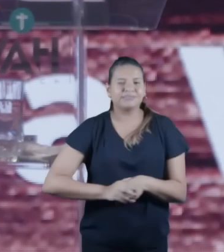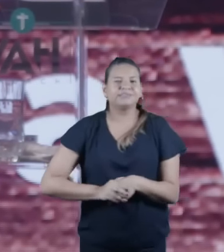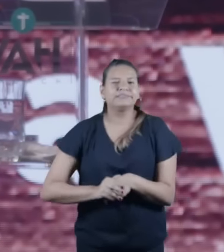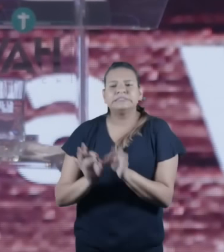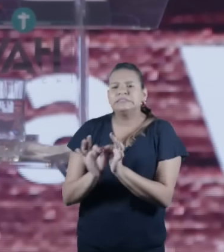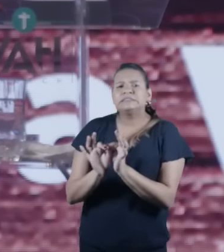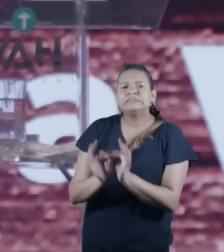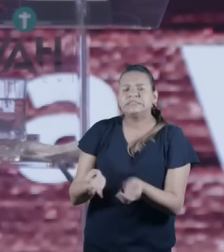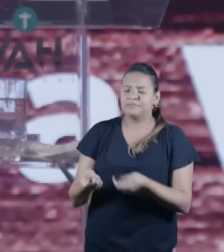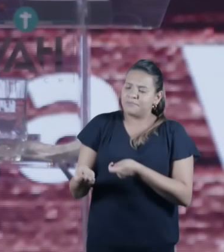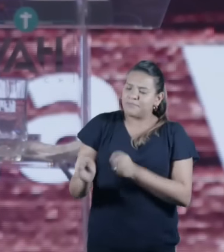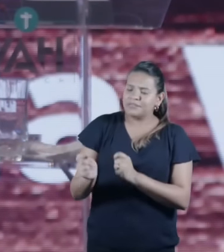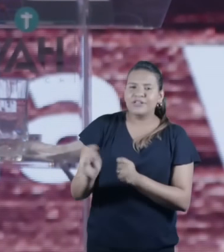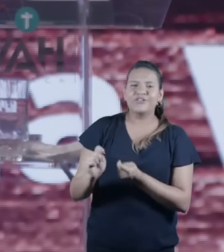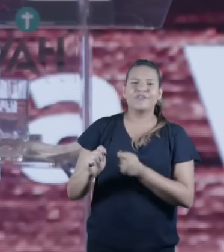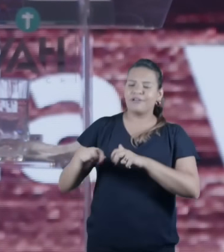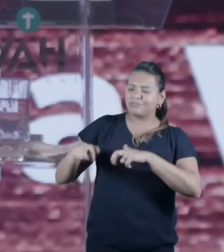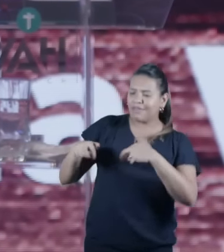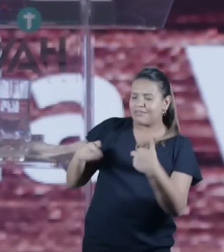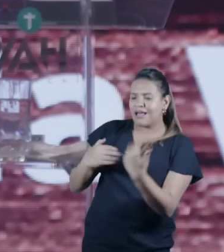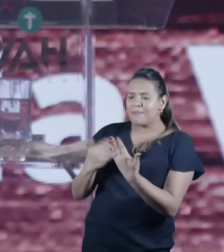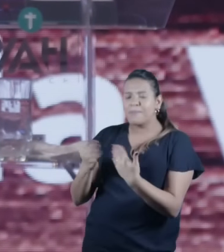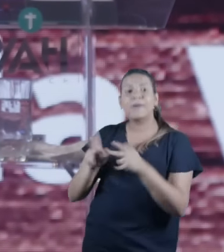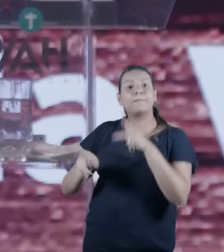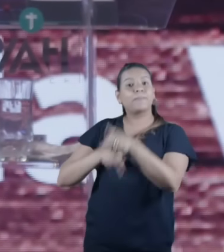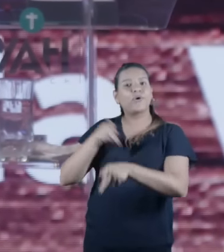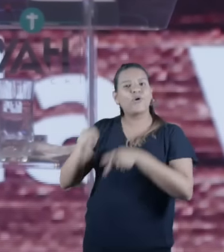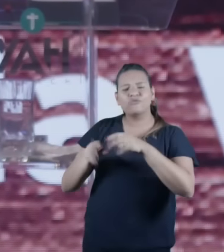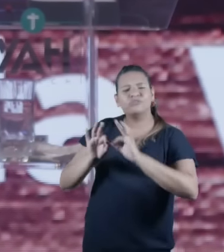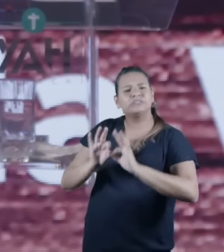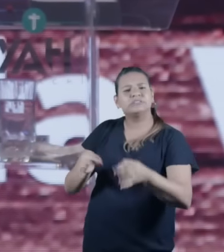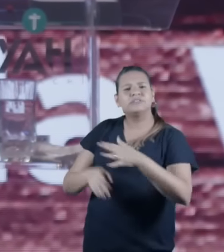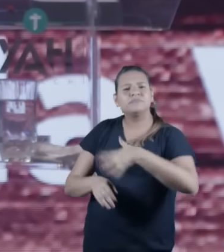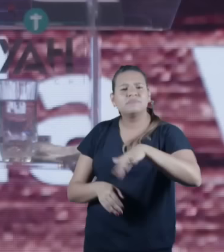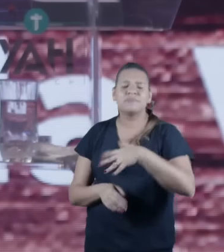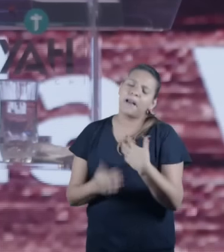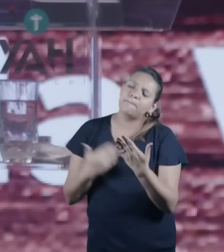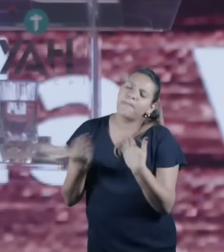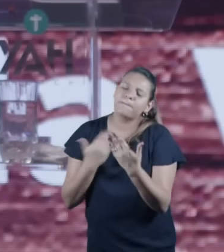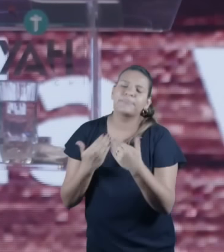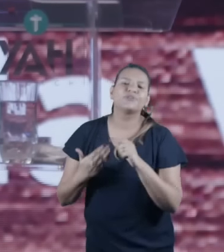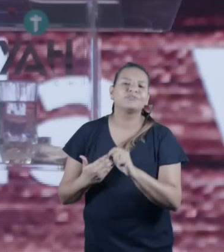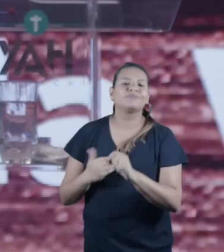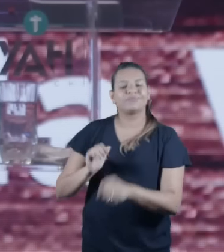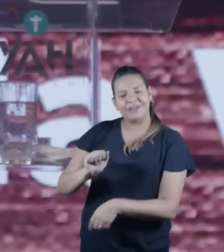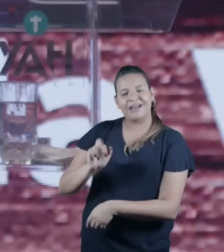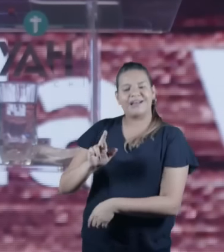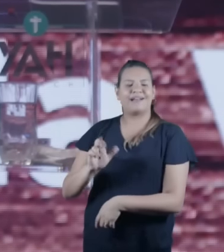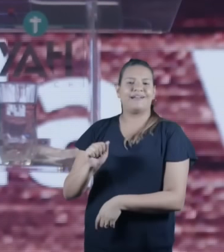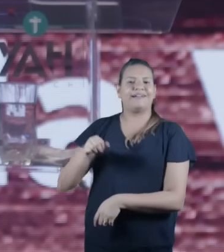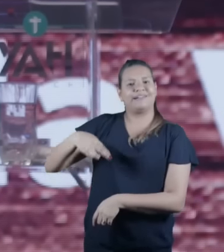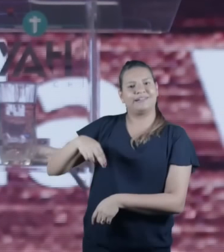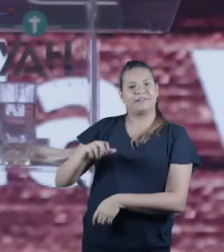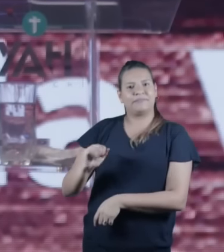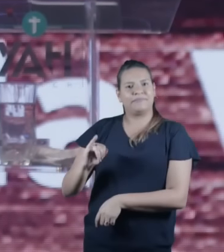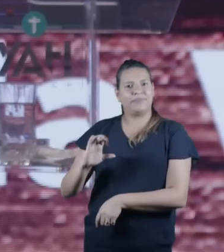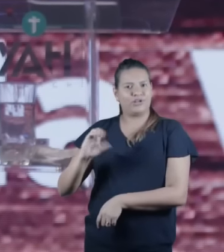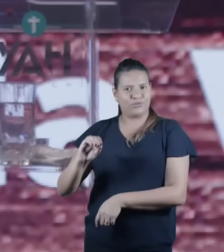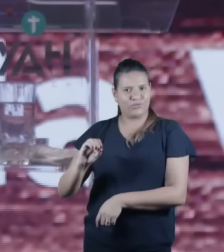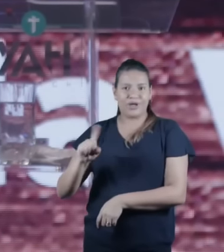beira do mar da Galileia com que idioma ele falava com eles? aramaico então Jesus falava os dois idiomas